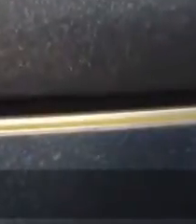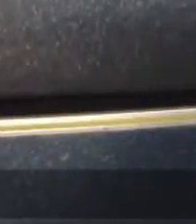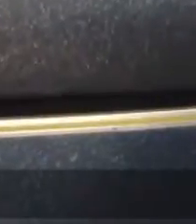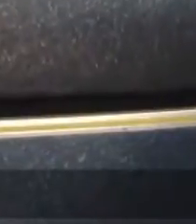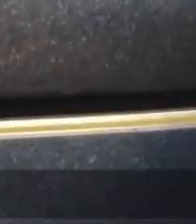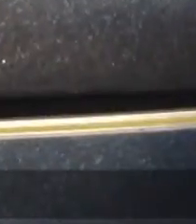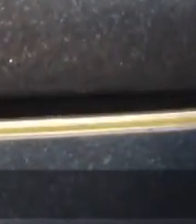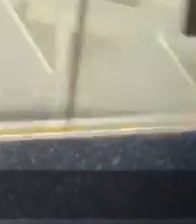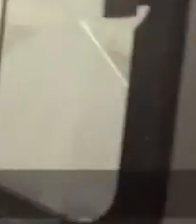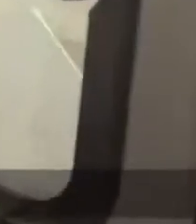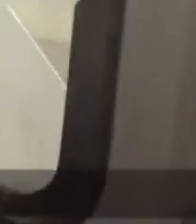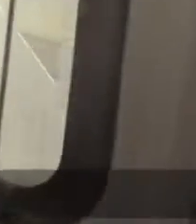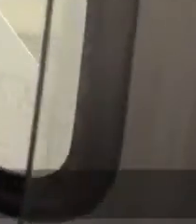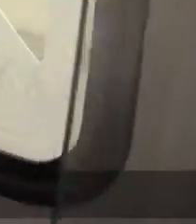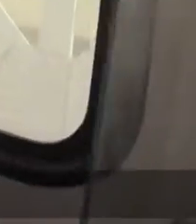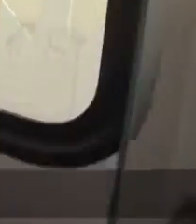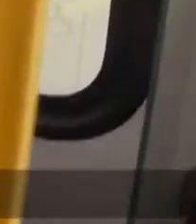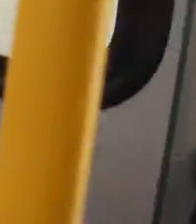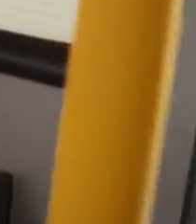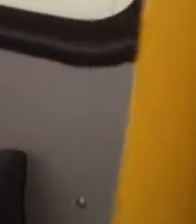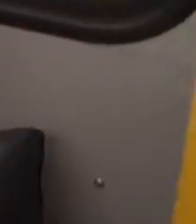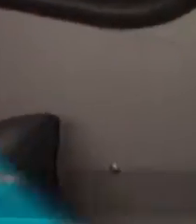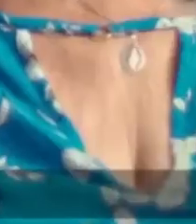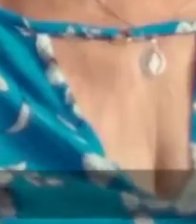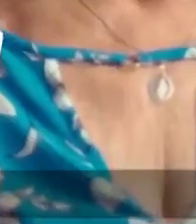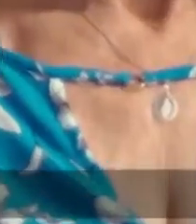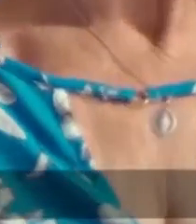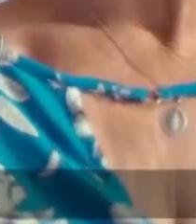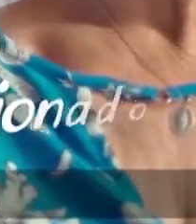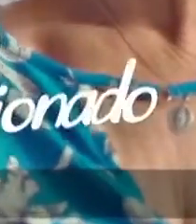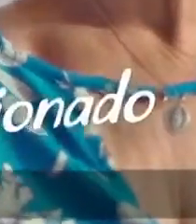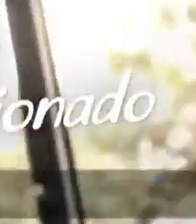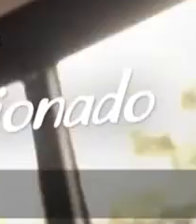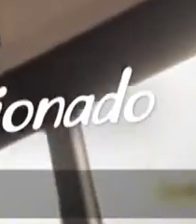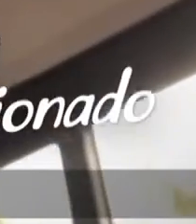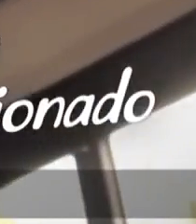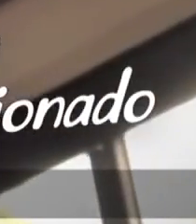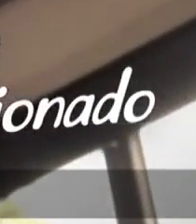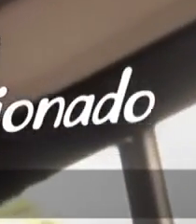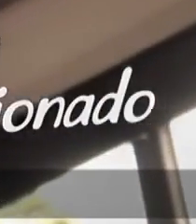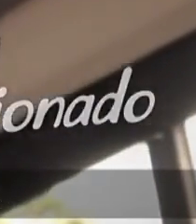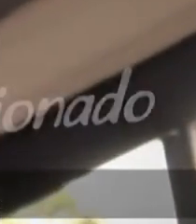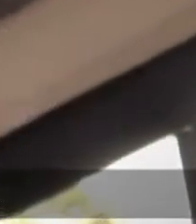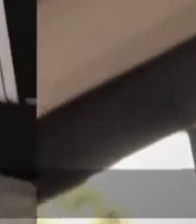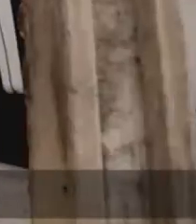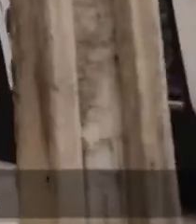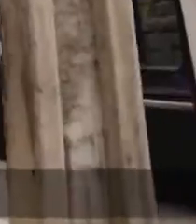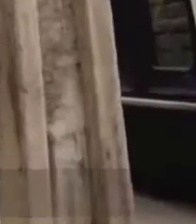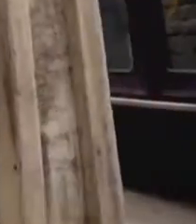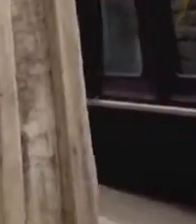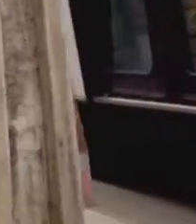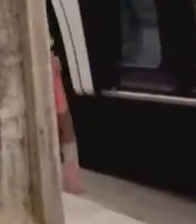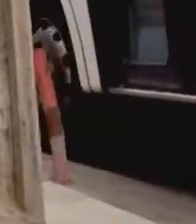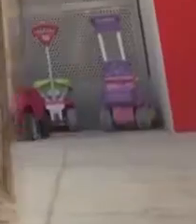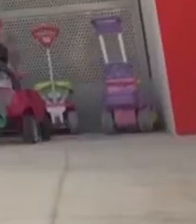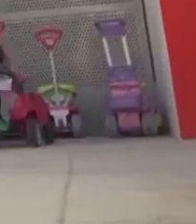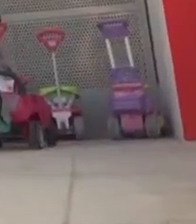passagem gratuita para crianças de até 7 anos. A Prefeitura amplia a frota de ônibus com ar-condicionado.